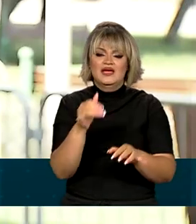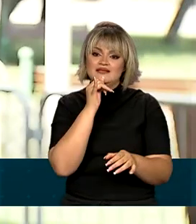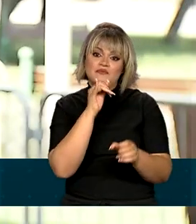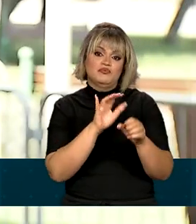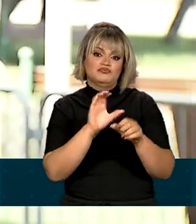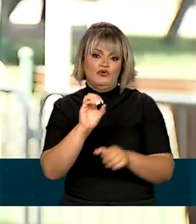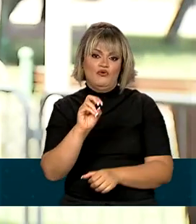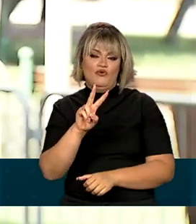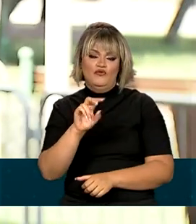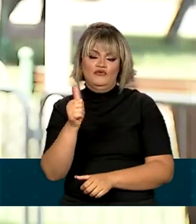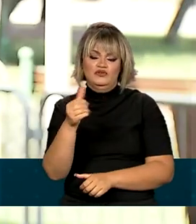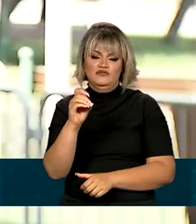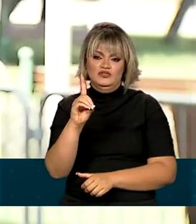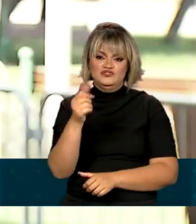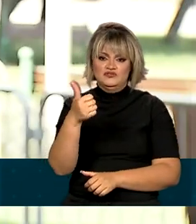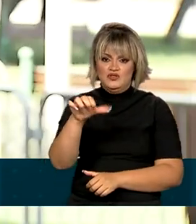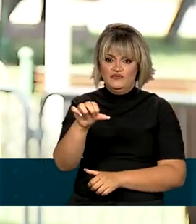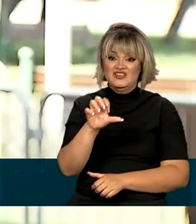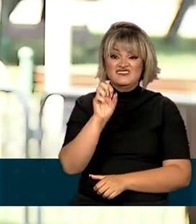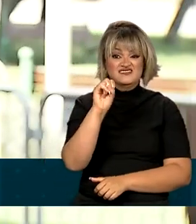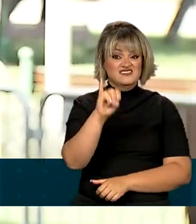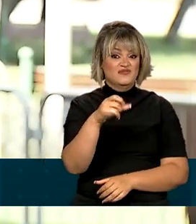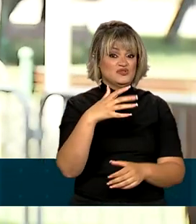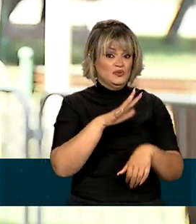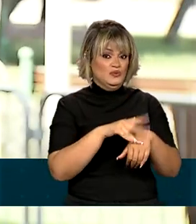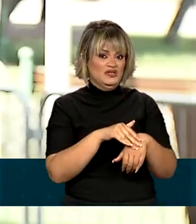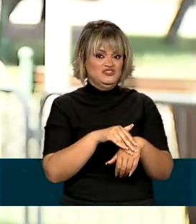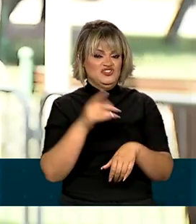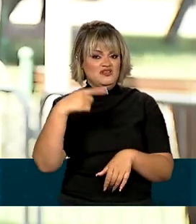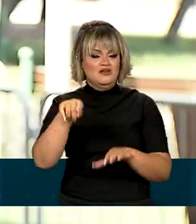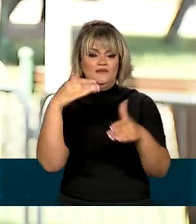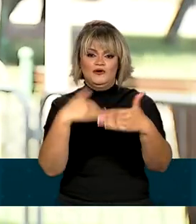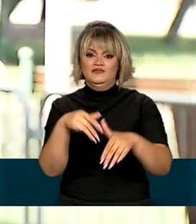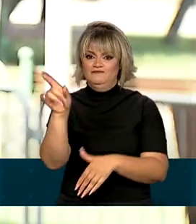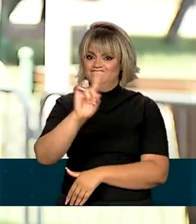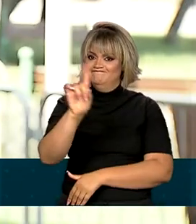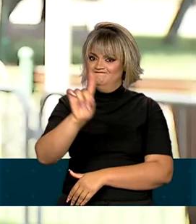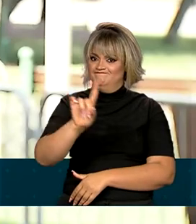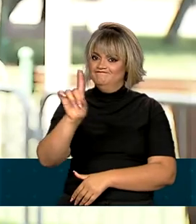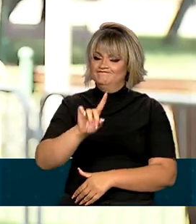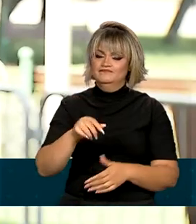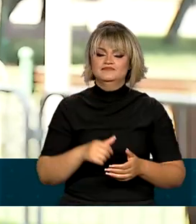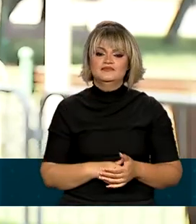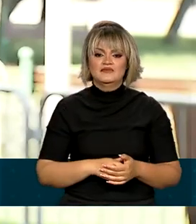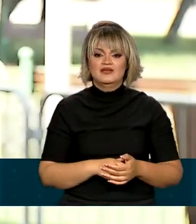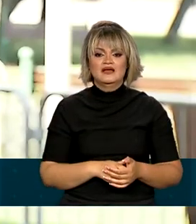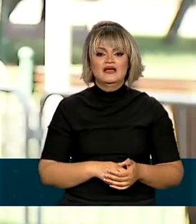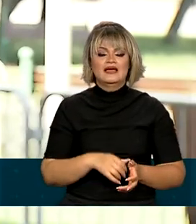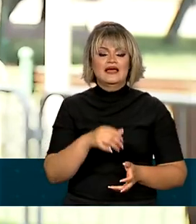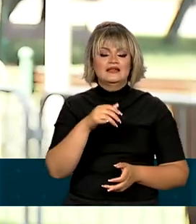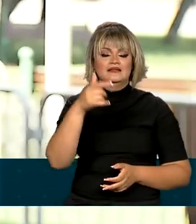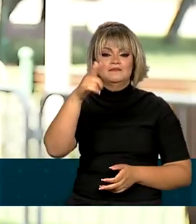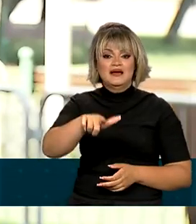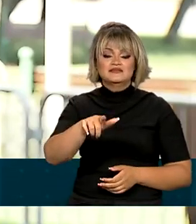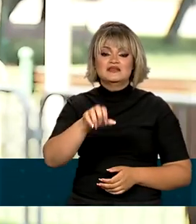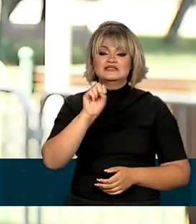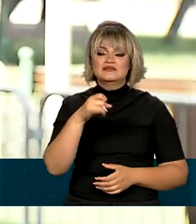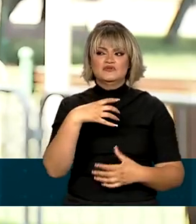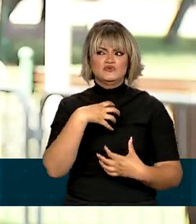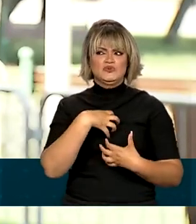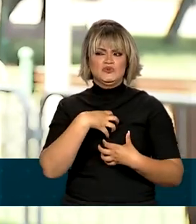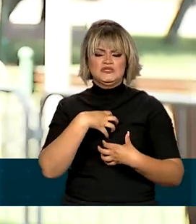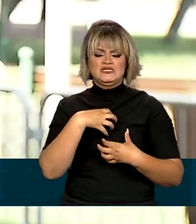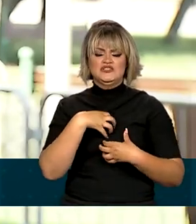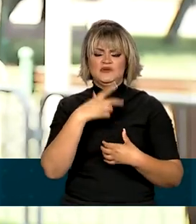elas a Covid-19. Quem estiver doente não deve comparecer aos locais de prova. O mesmo vale para quem tiver sintomas